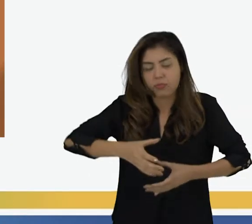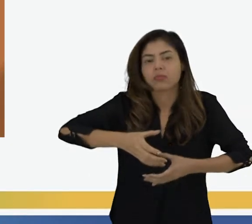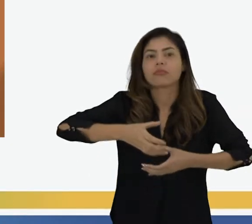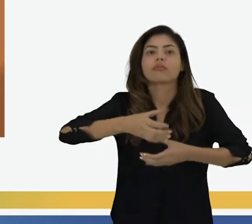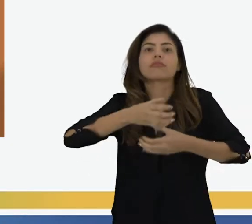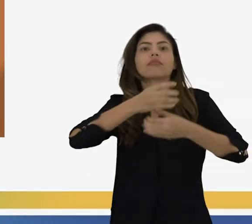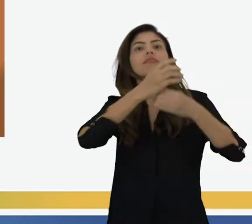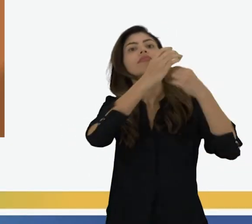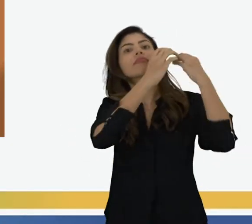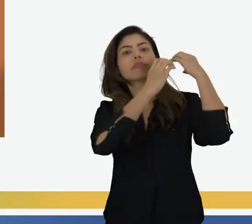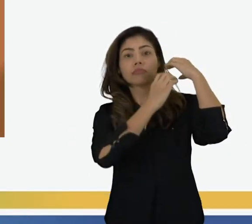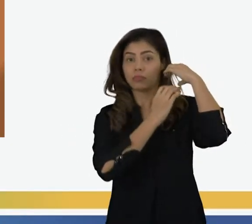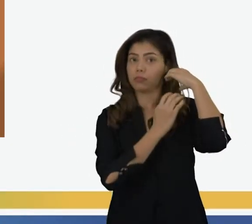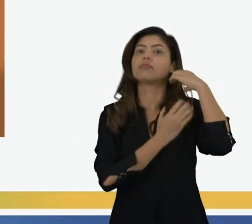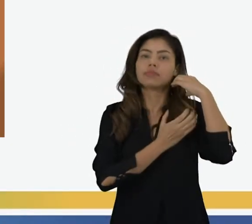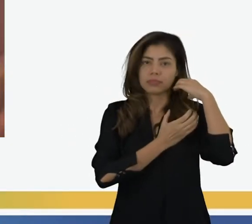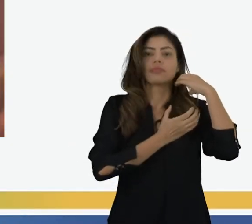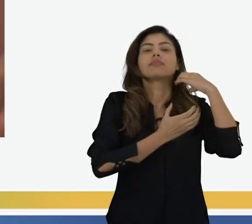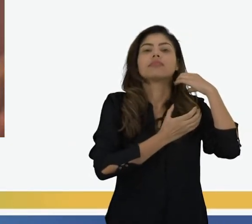Neste